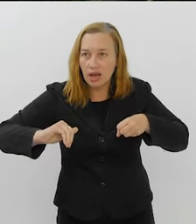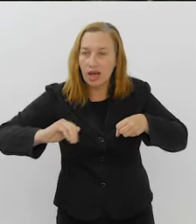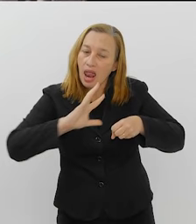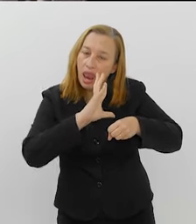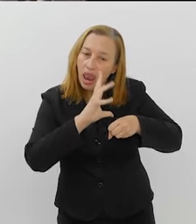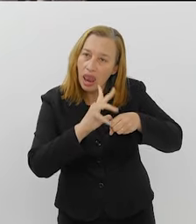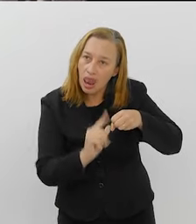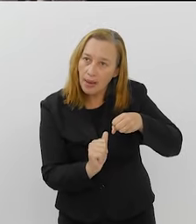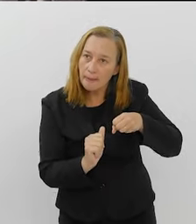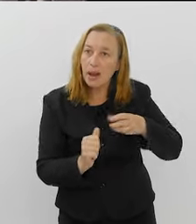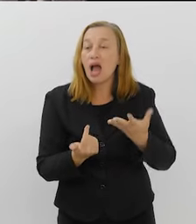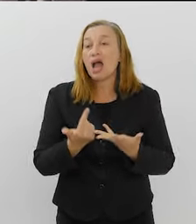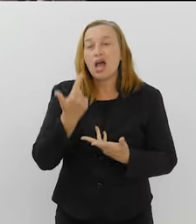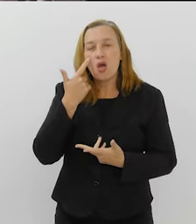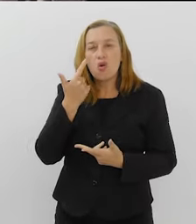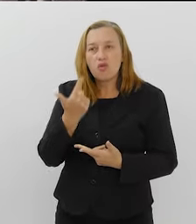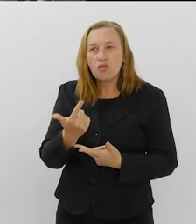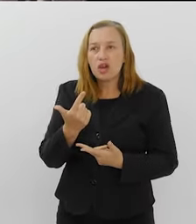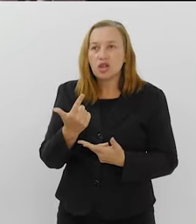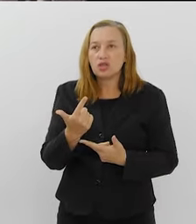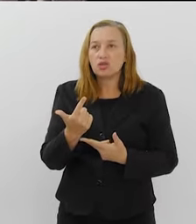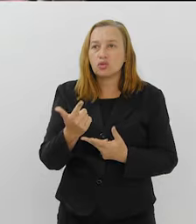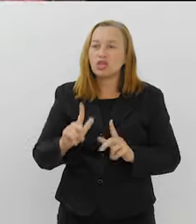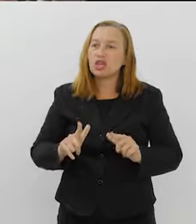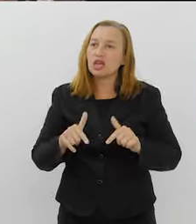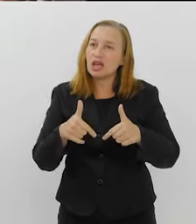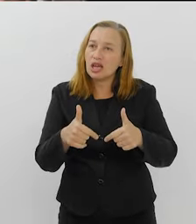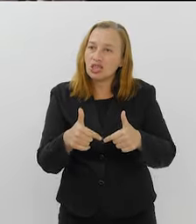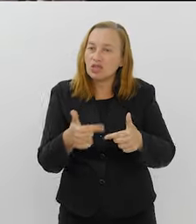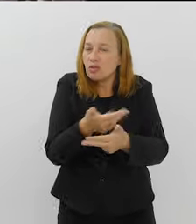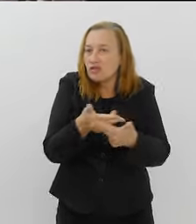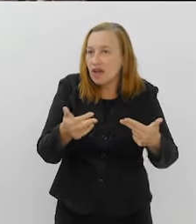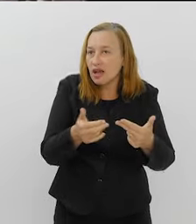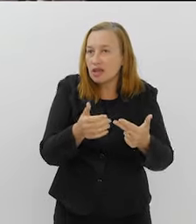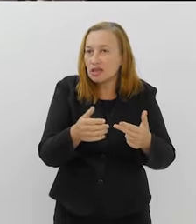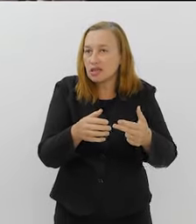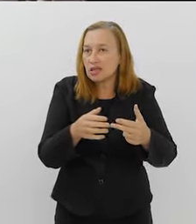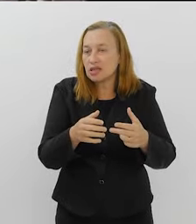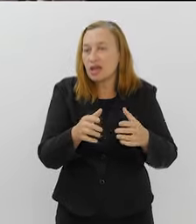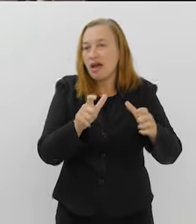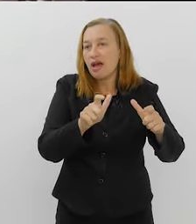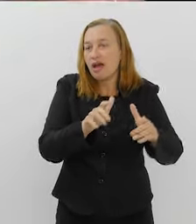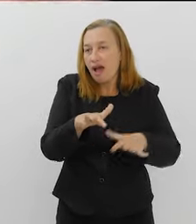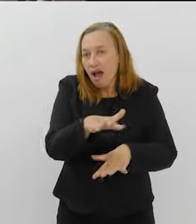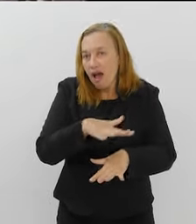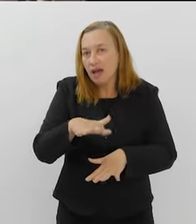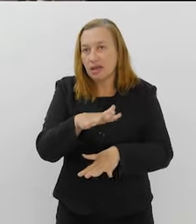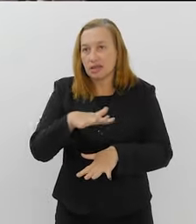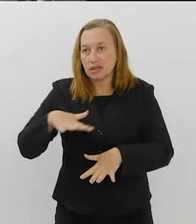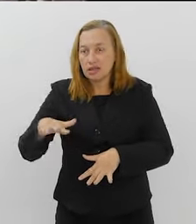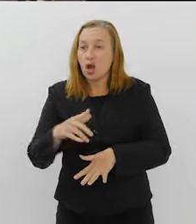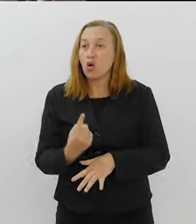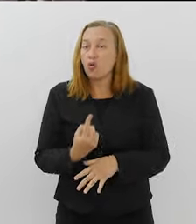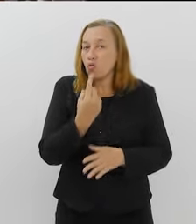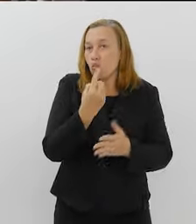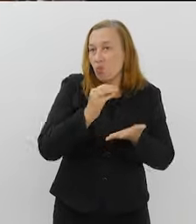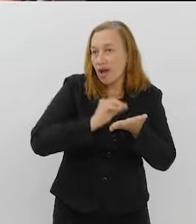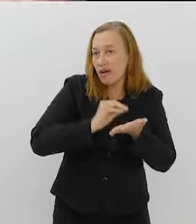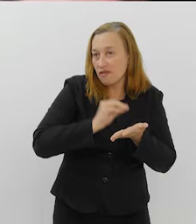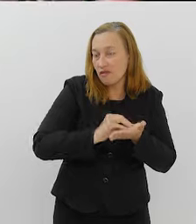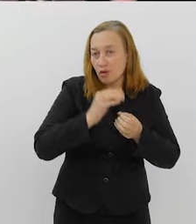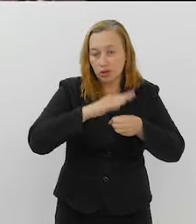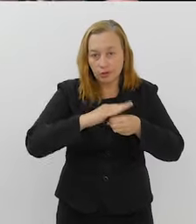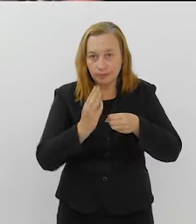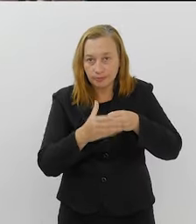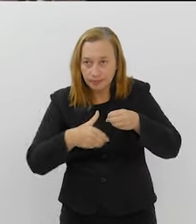trabalho, eu enxergo que ele atuou em vários campos públicos. Um é a falta de